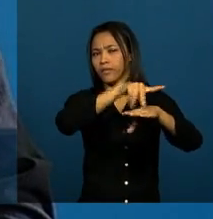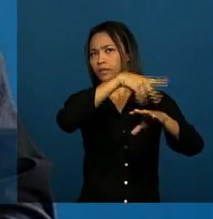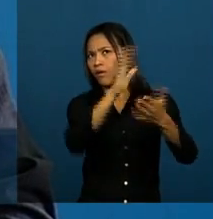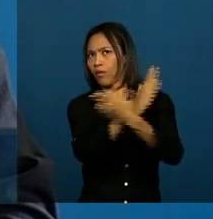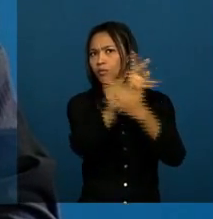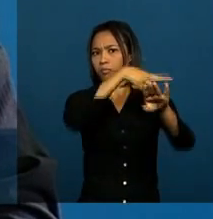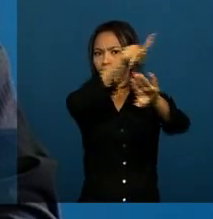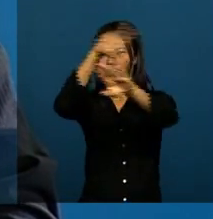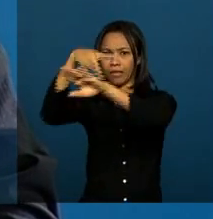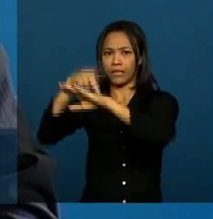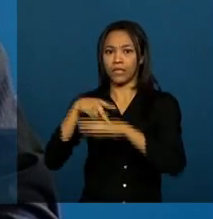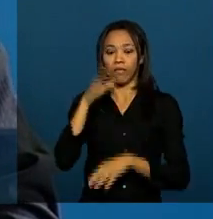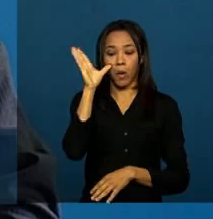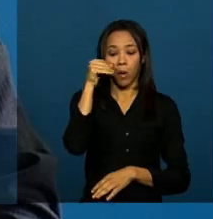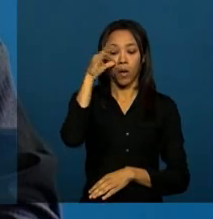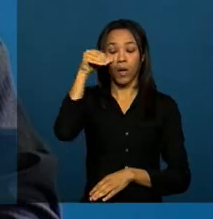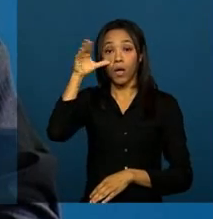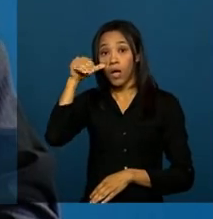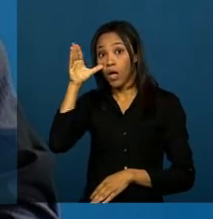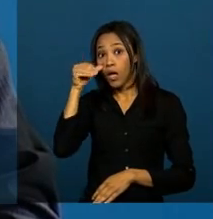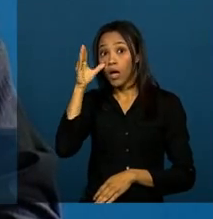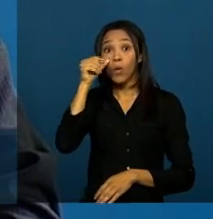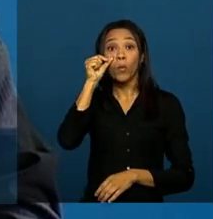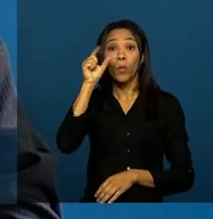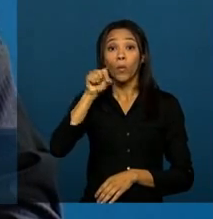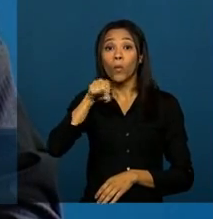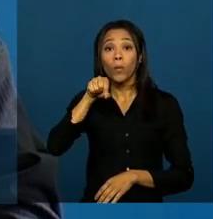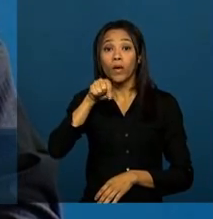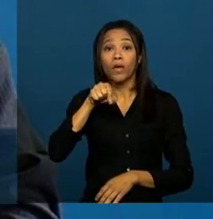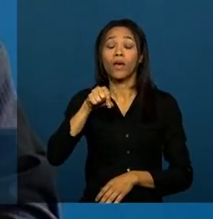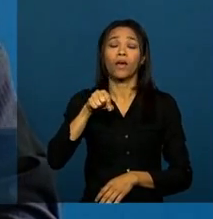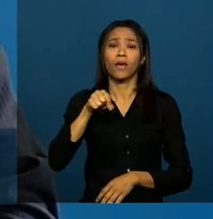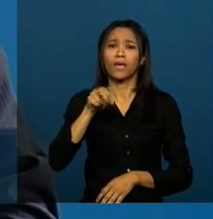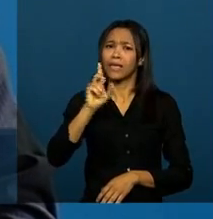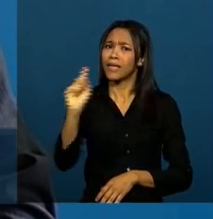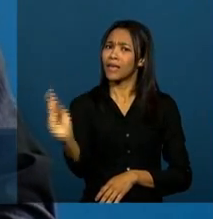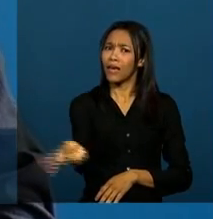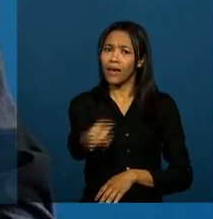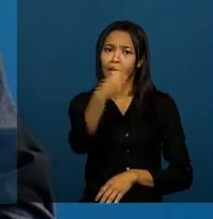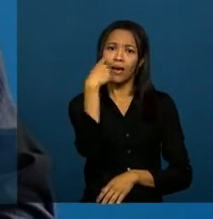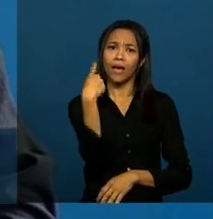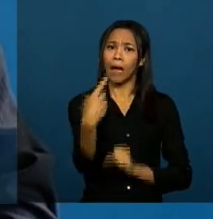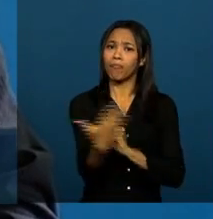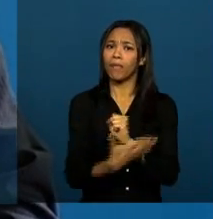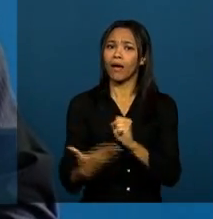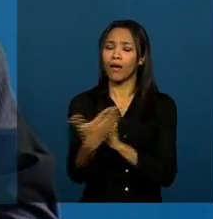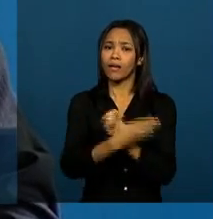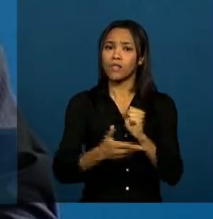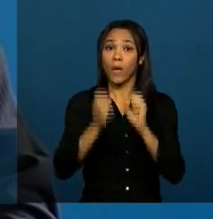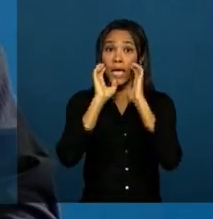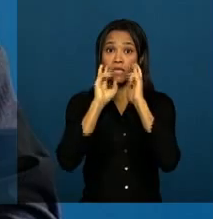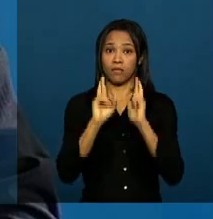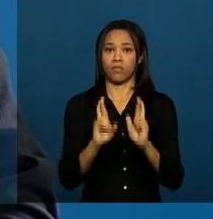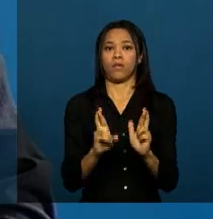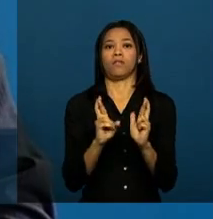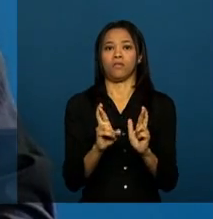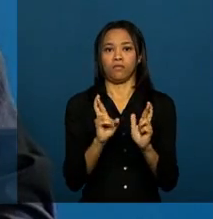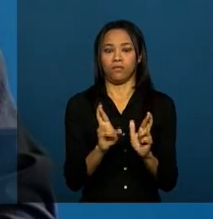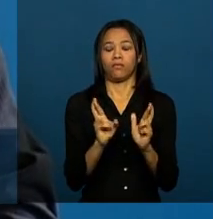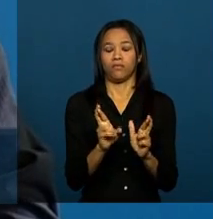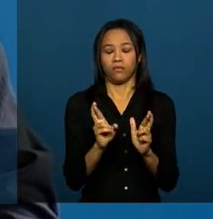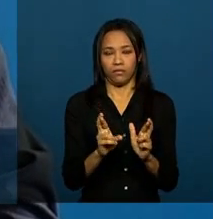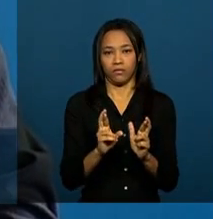países, estavam invadindo um dos princípios mais fundamentais que é o respeito entre os estados e o